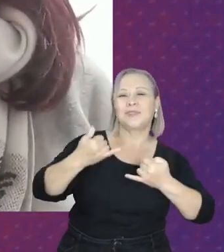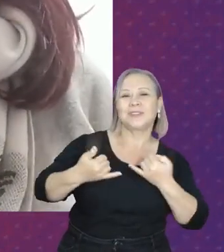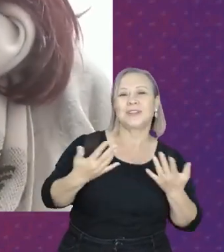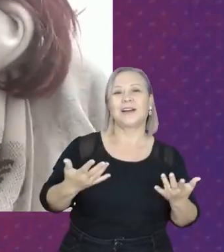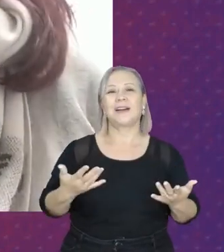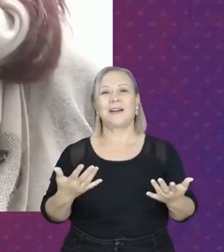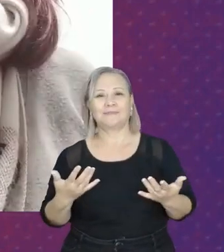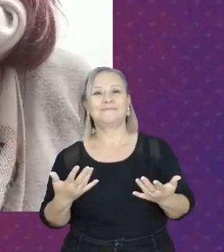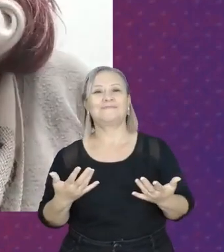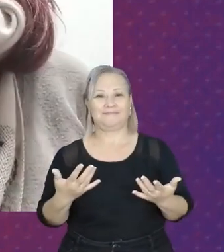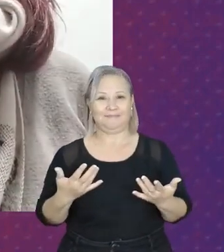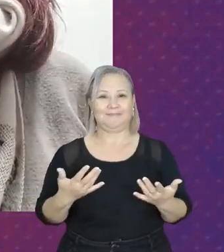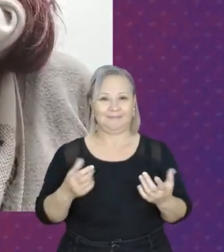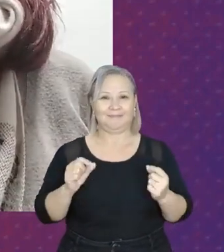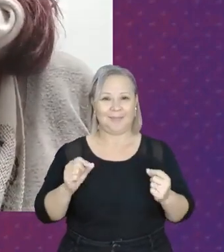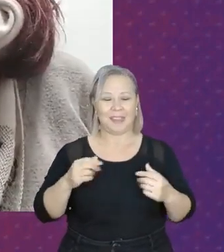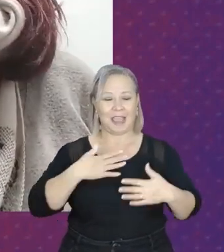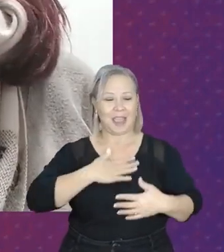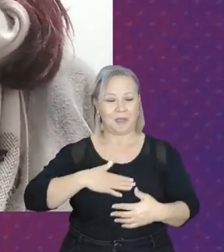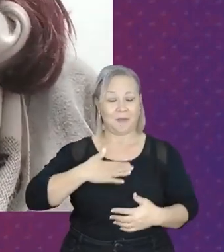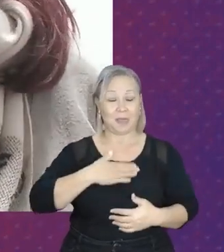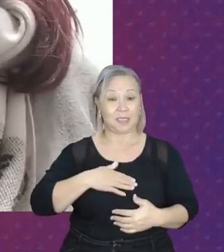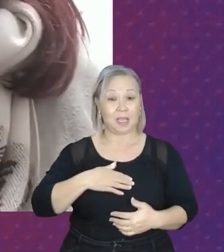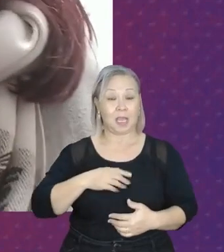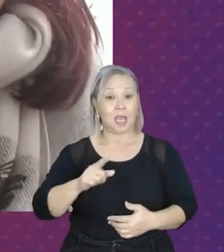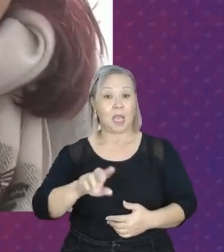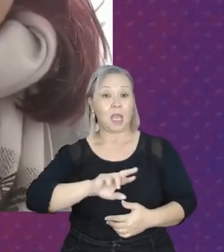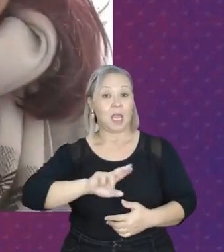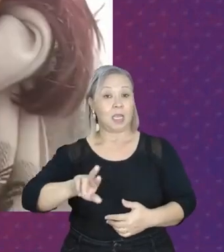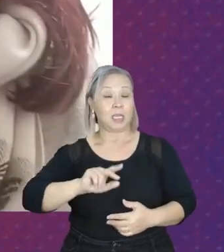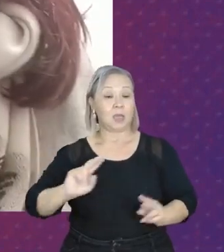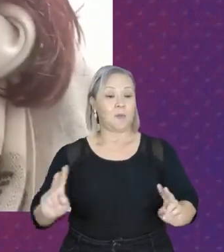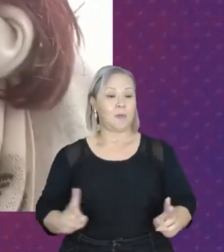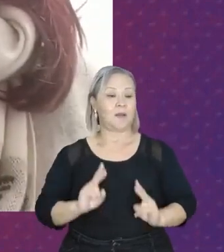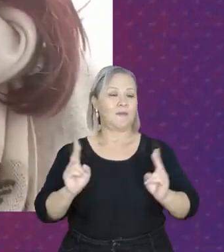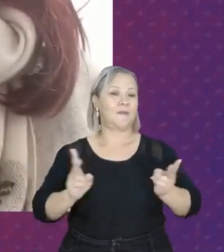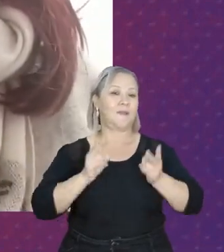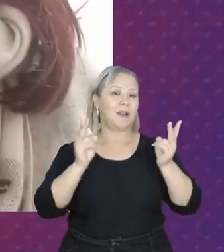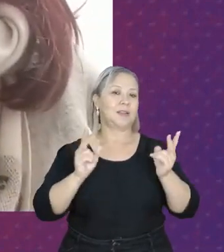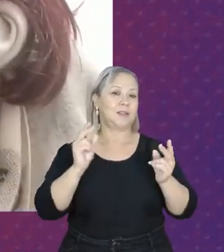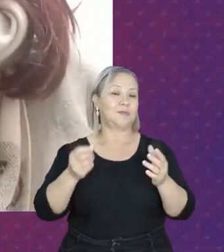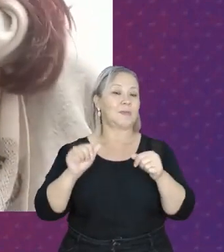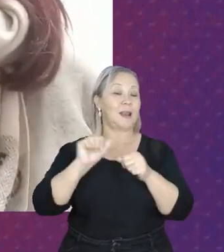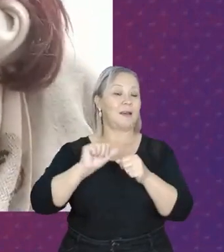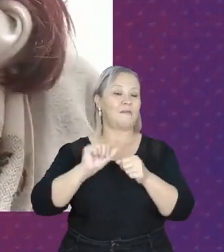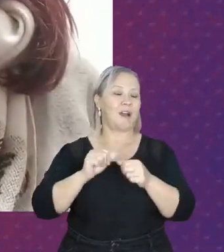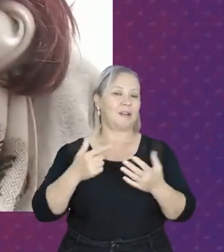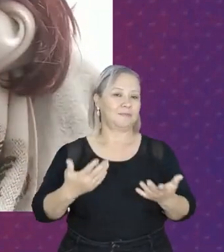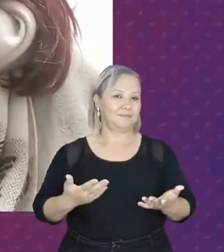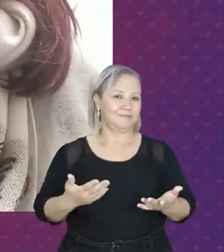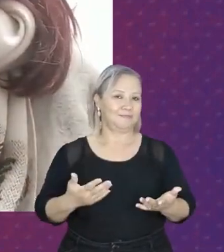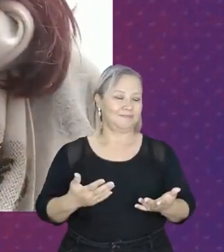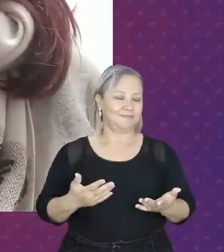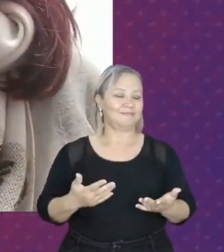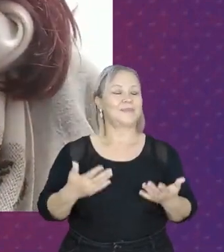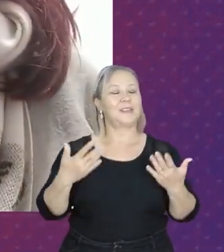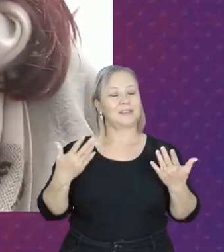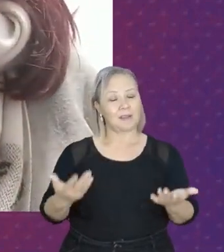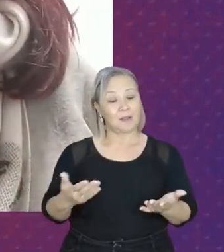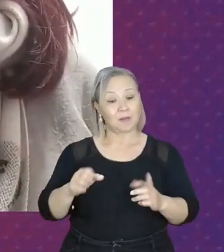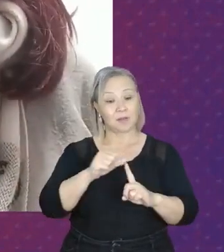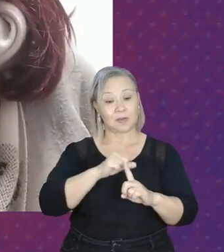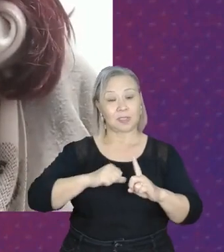prazer, e não pela valorização do que elas produzem. Contudo, né, a sociedade